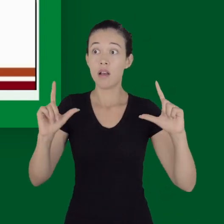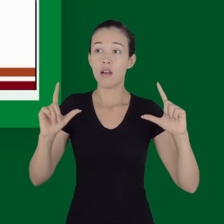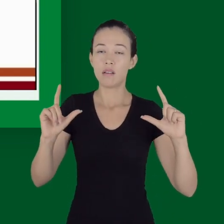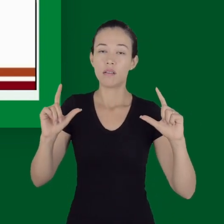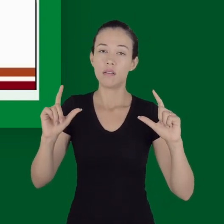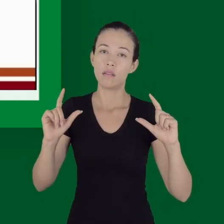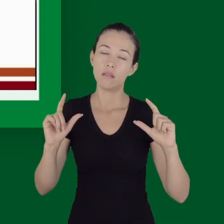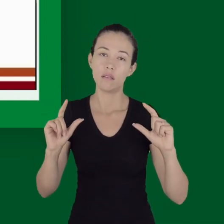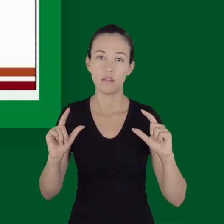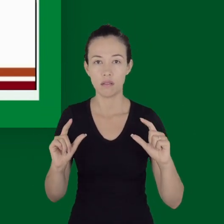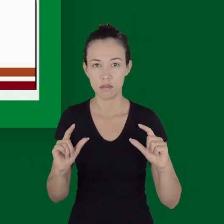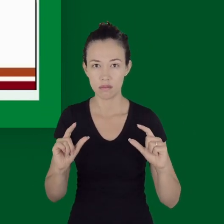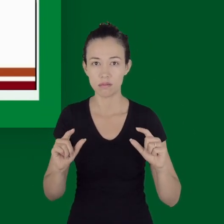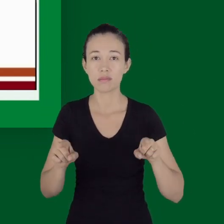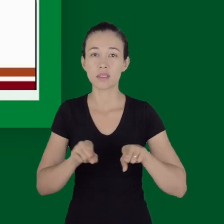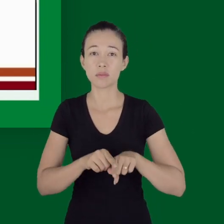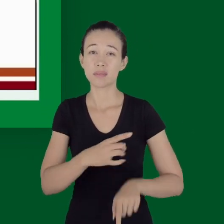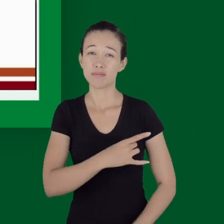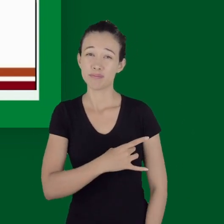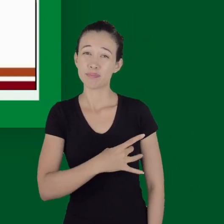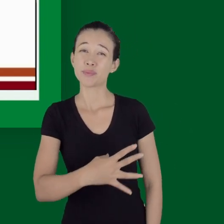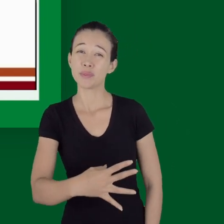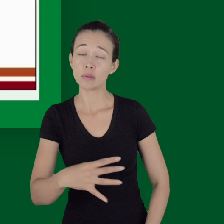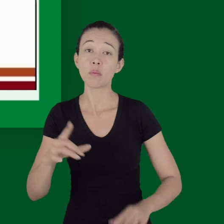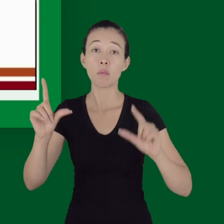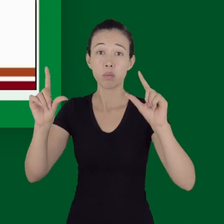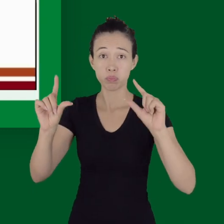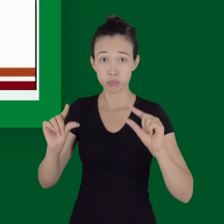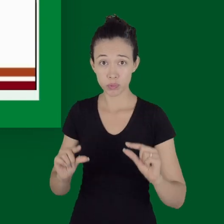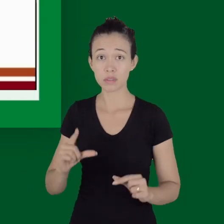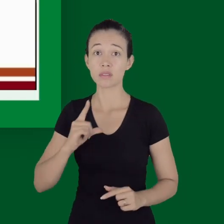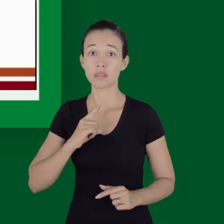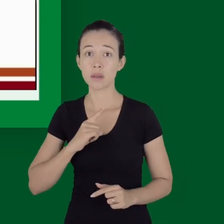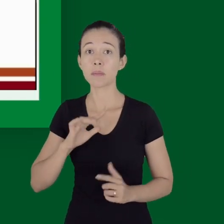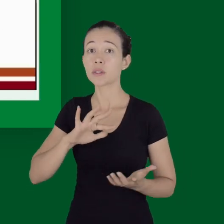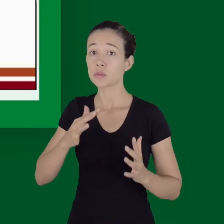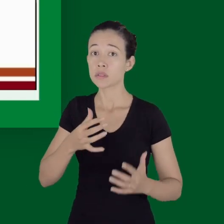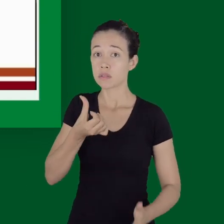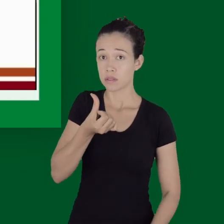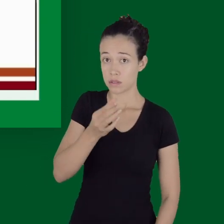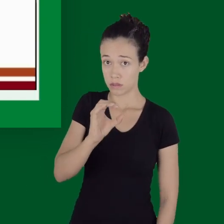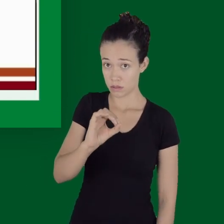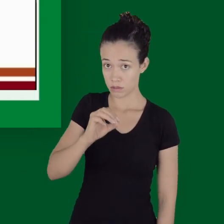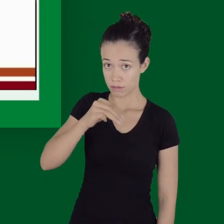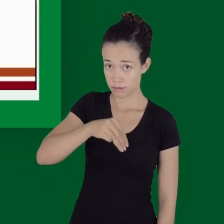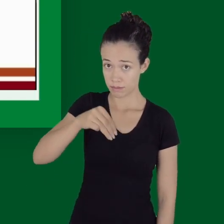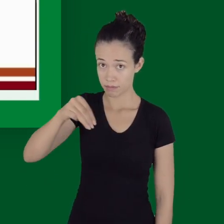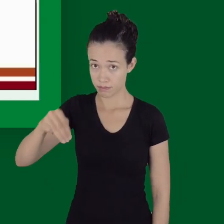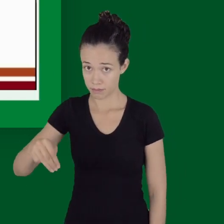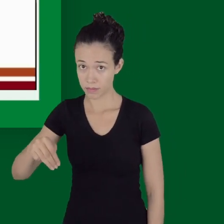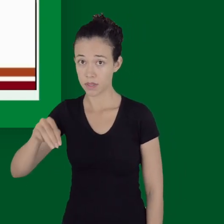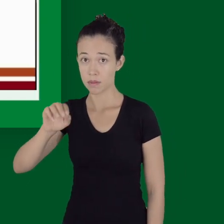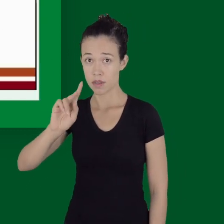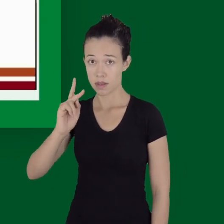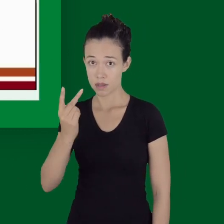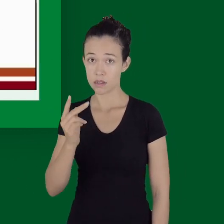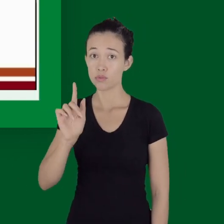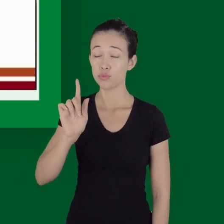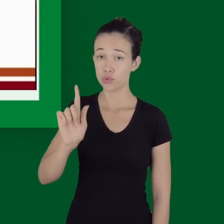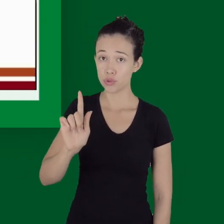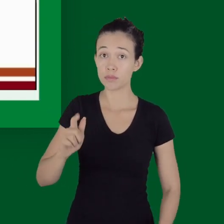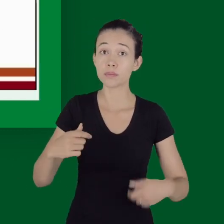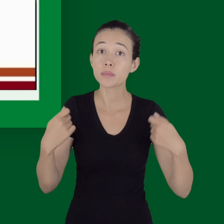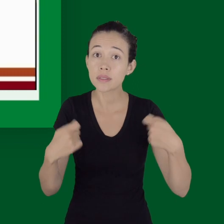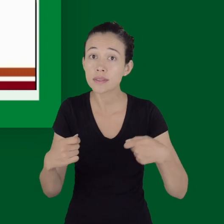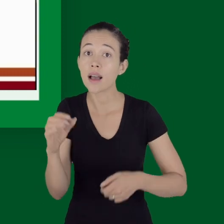em geral, ali na faixa de 60 mm de mercúrio. A sobrevivência vai depender do imediato controle da hemorragia e da